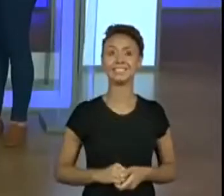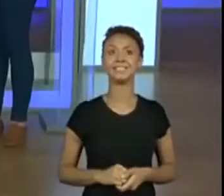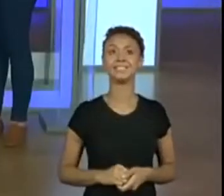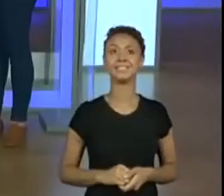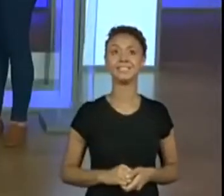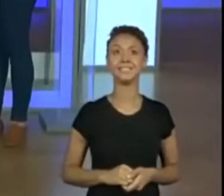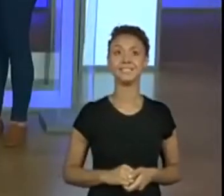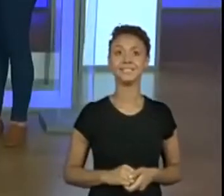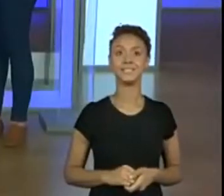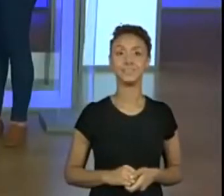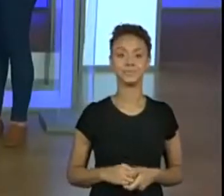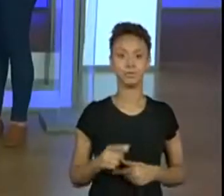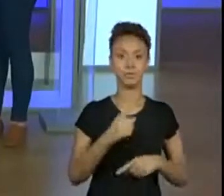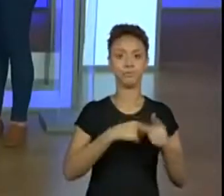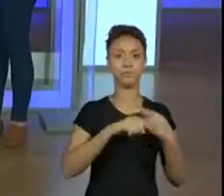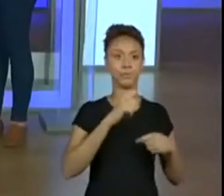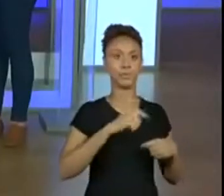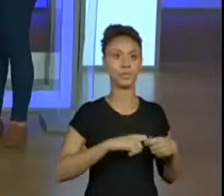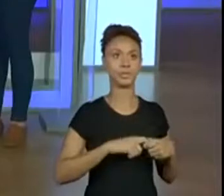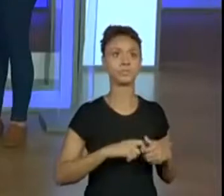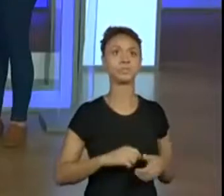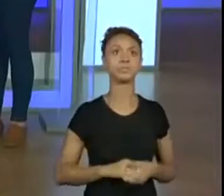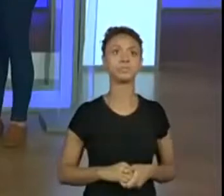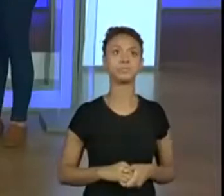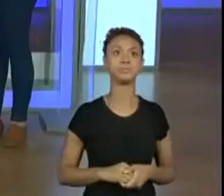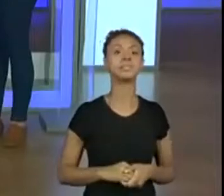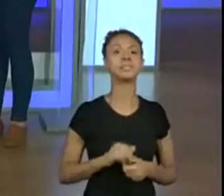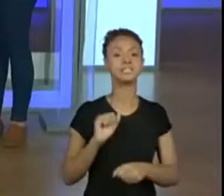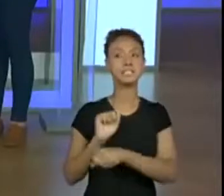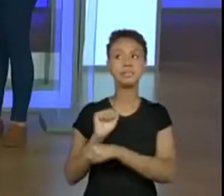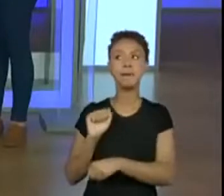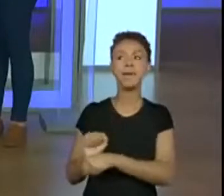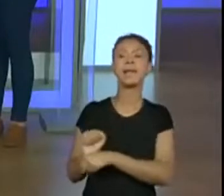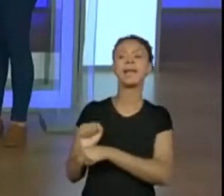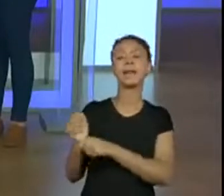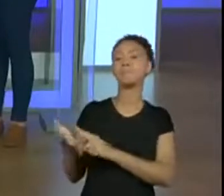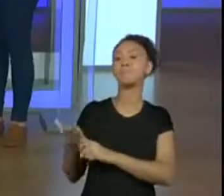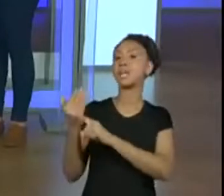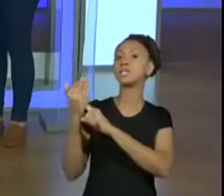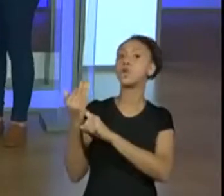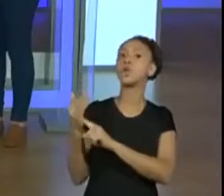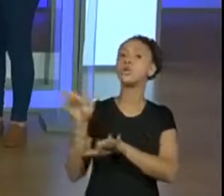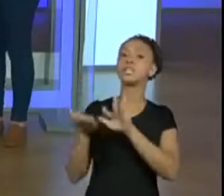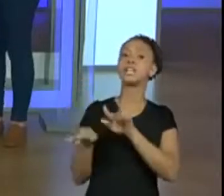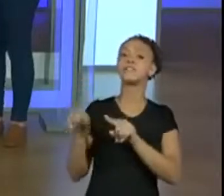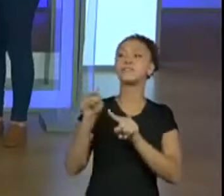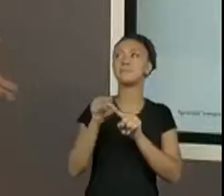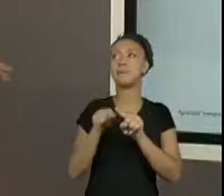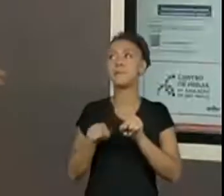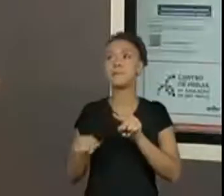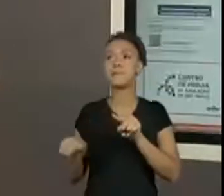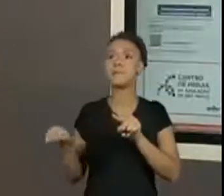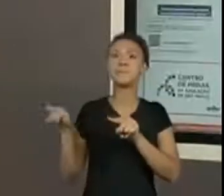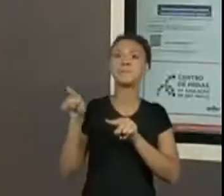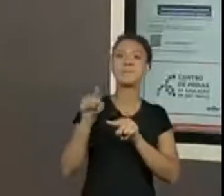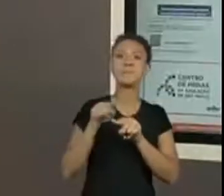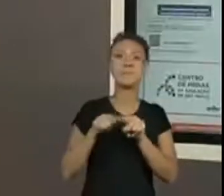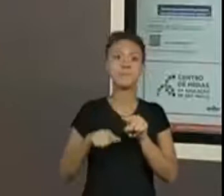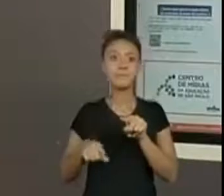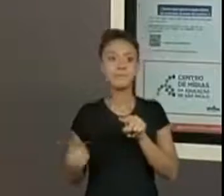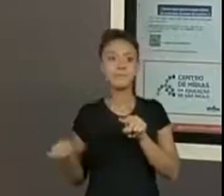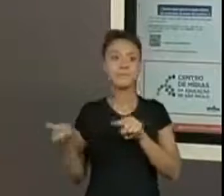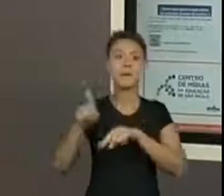Peraí, deixa eu voltar. Deixa ele fazer uma leitura primeiro, porque tecnologia é isso, né? Às vezes a gente quer por vários comandos